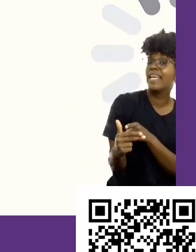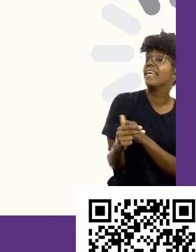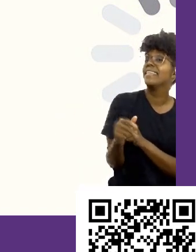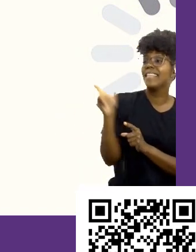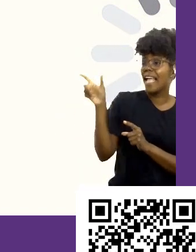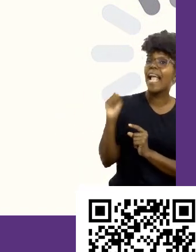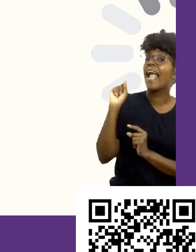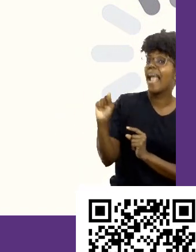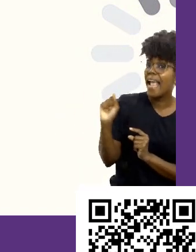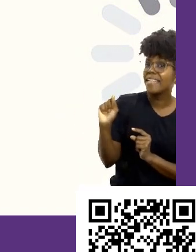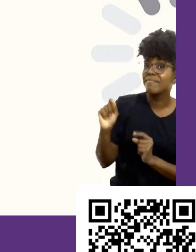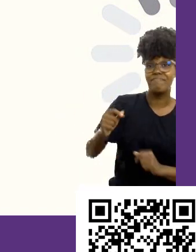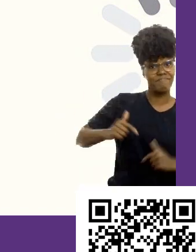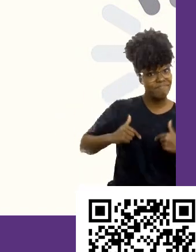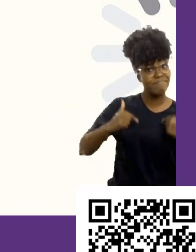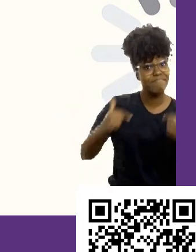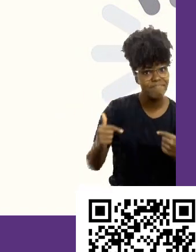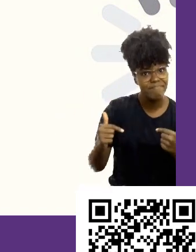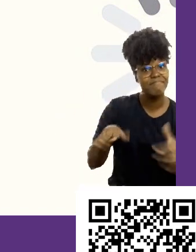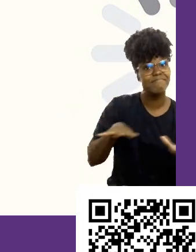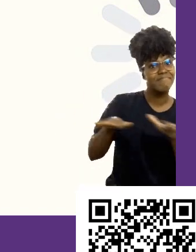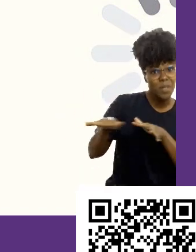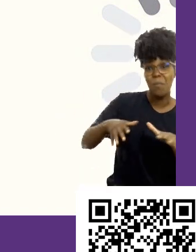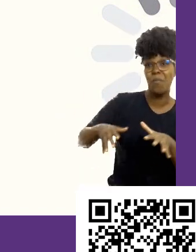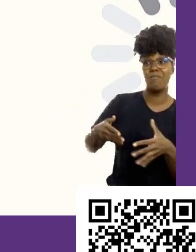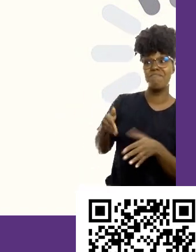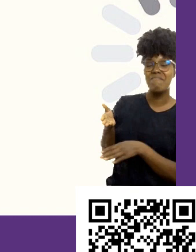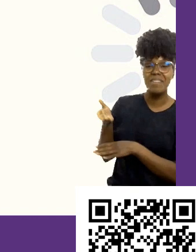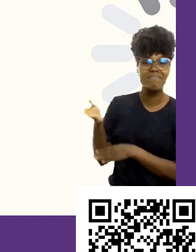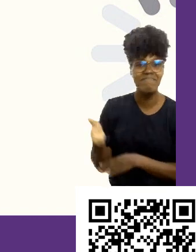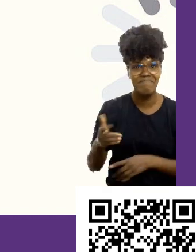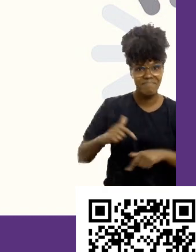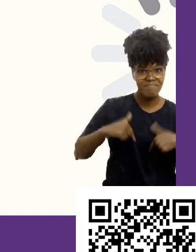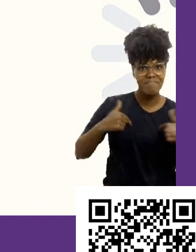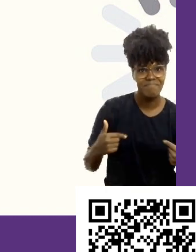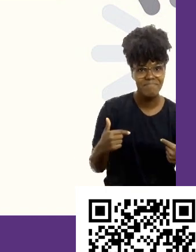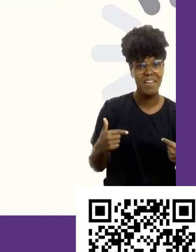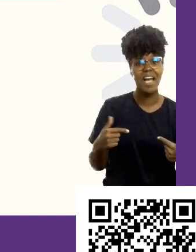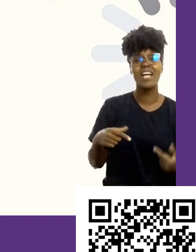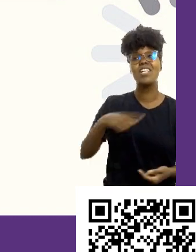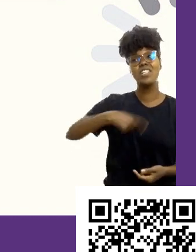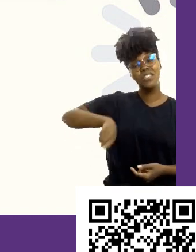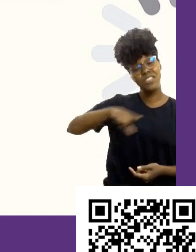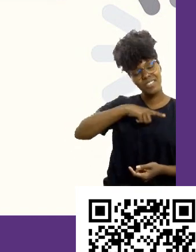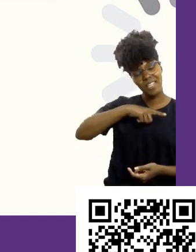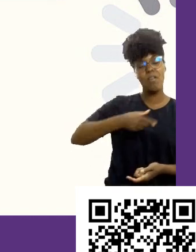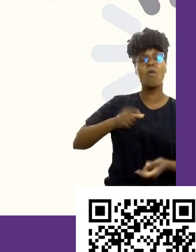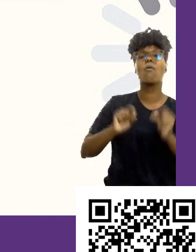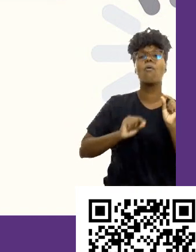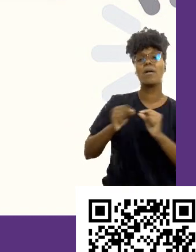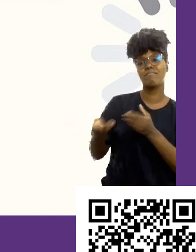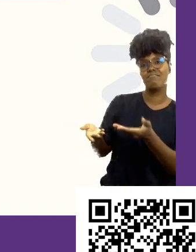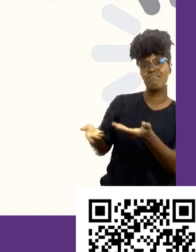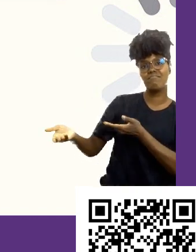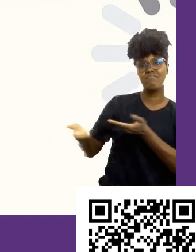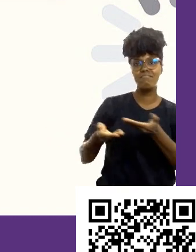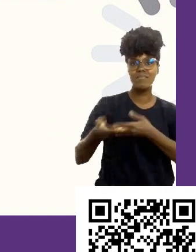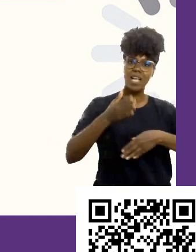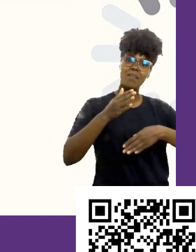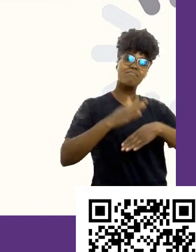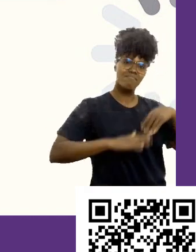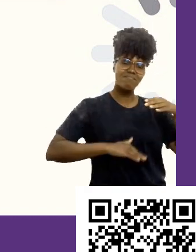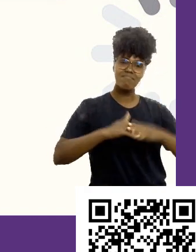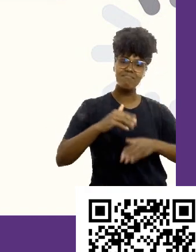movimentou mais rápido. Não só jovem, como todos também. Temos o intercâmbio de talentos que aumentou muito. A pandemia